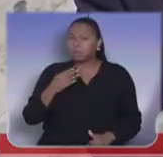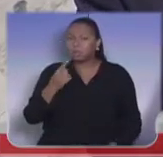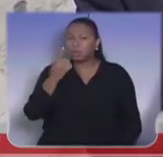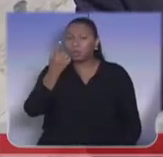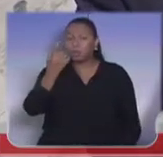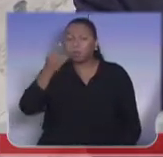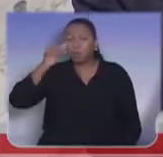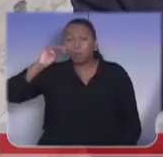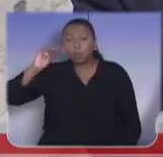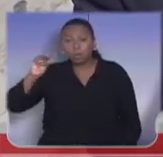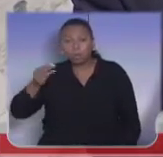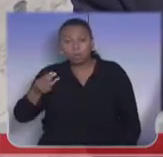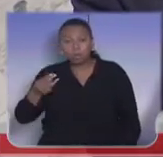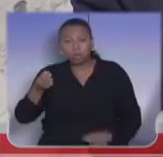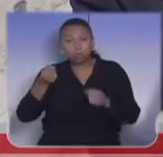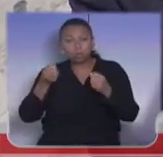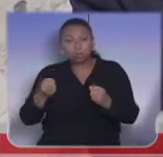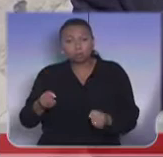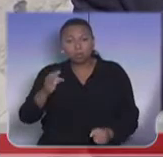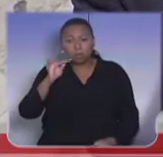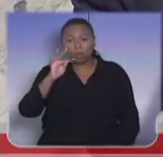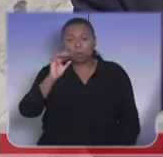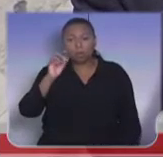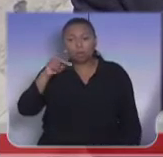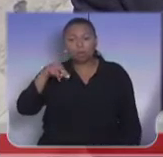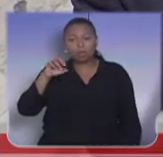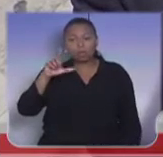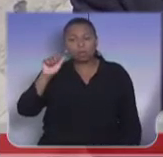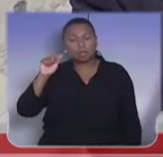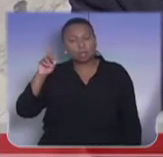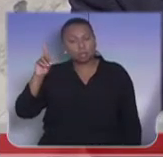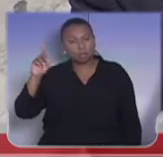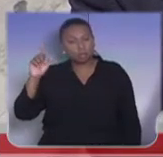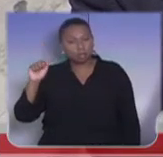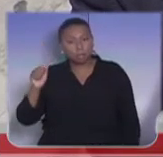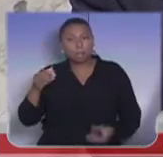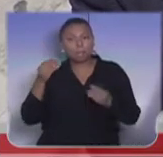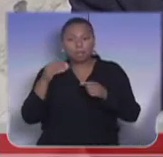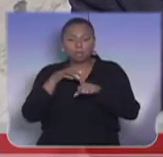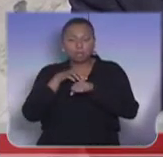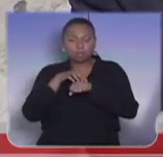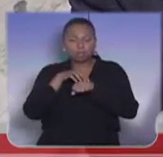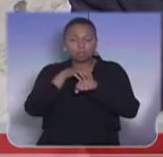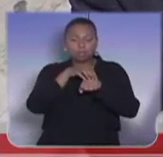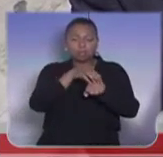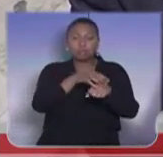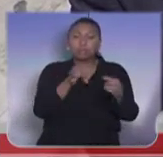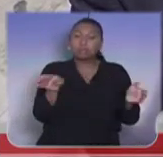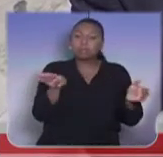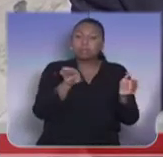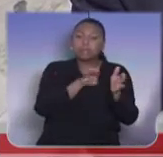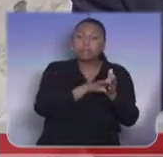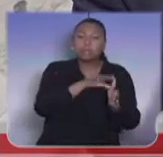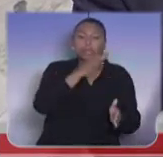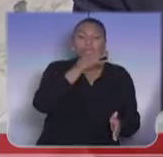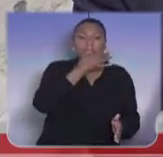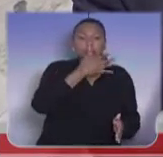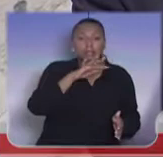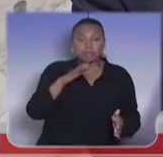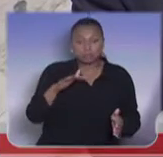toneladas, ano, para ser transportada no citado ramal com direção ao Porto de Santos e